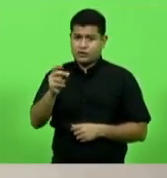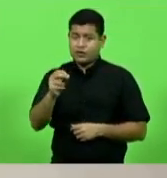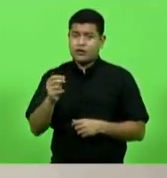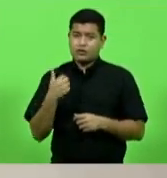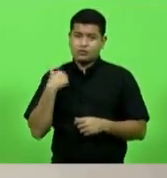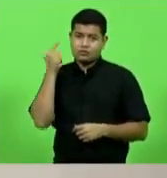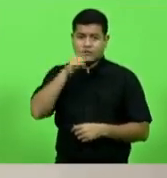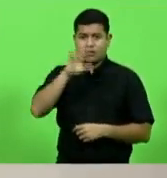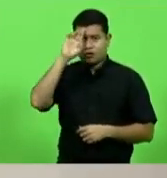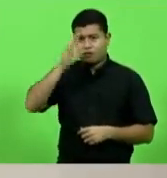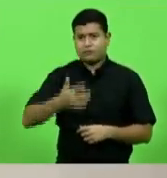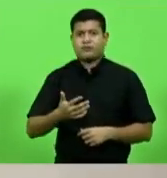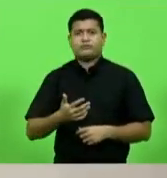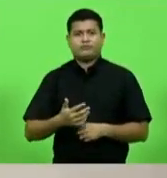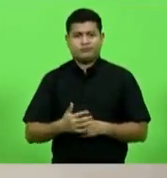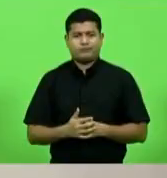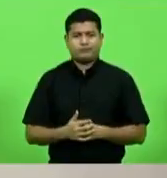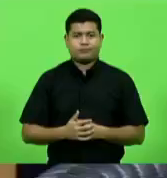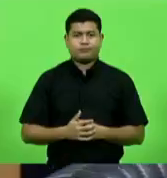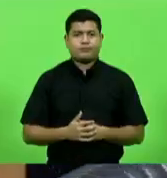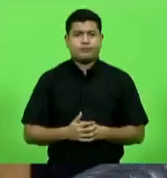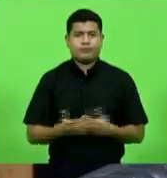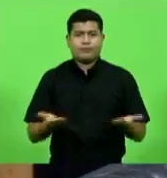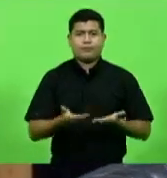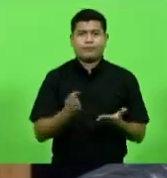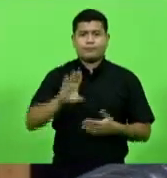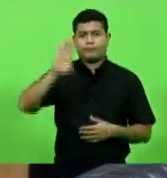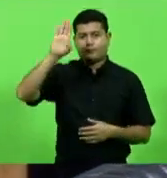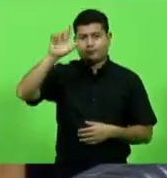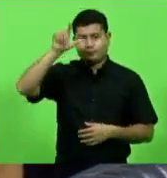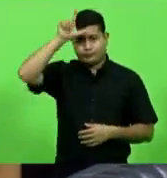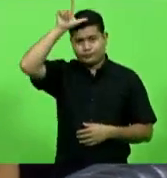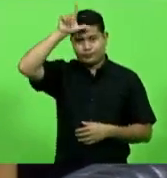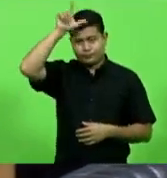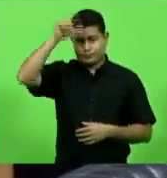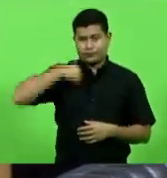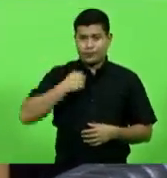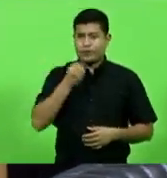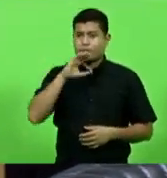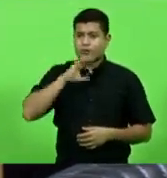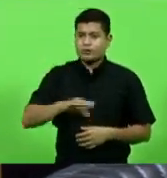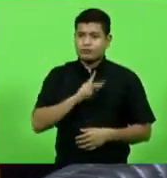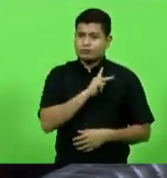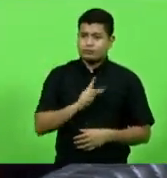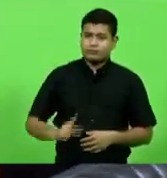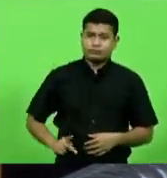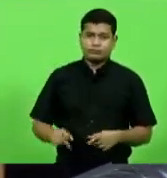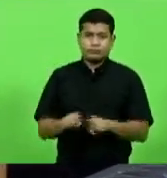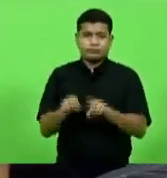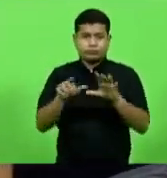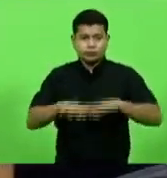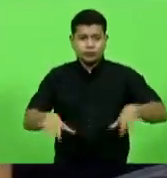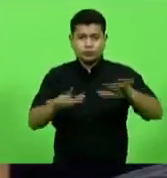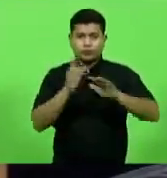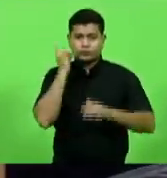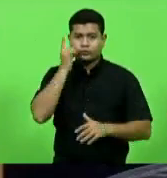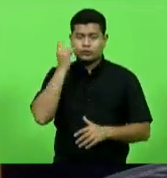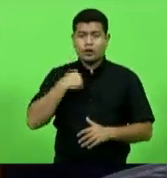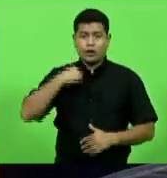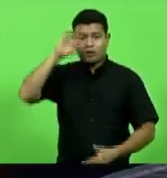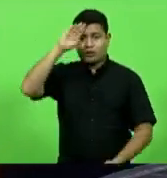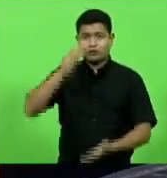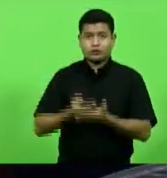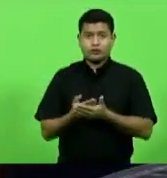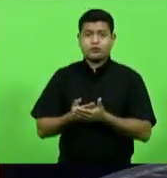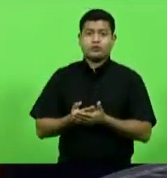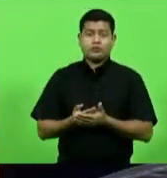Lima por gentileza muito boa tarde senhor presidente demais deputados eu acredito que todos os deputados